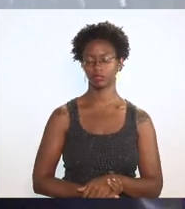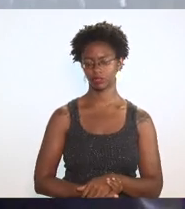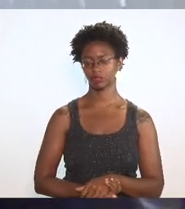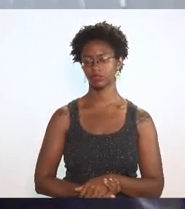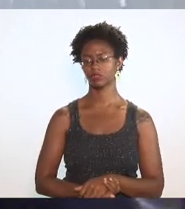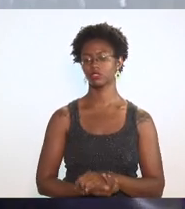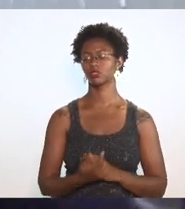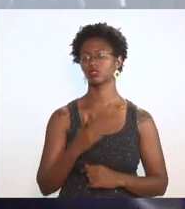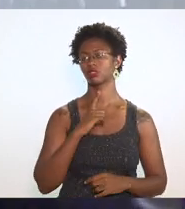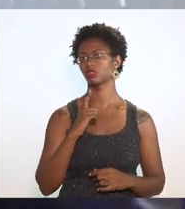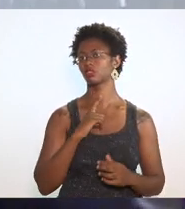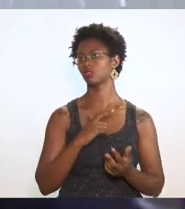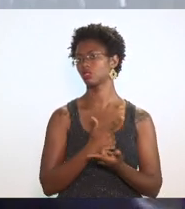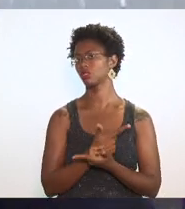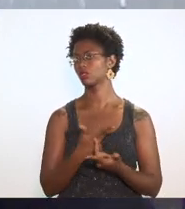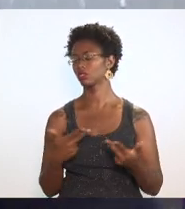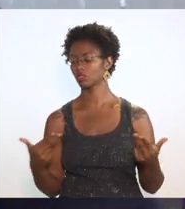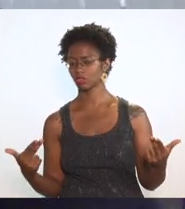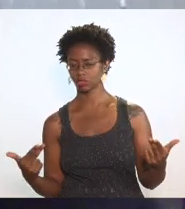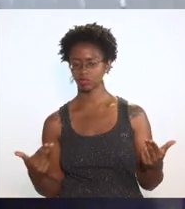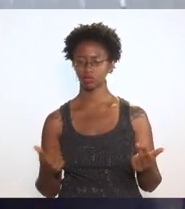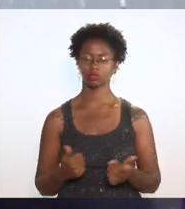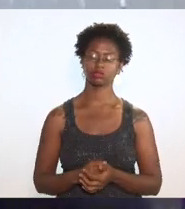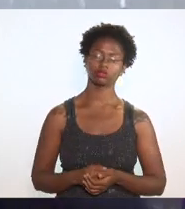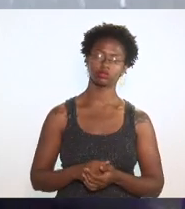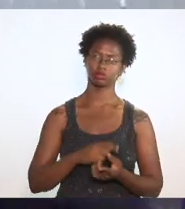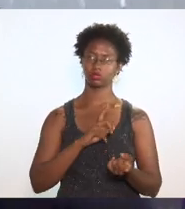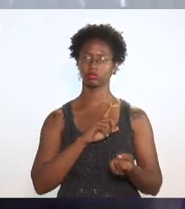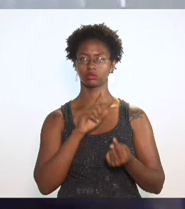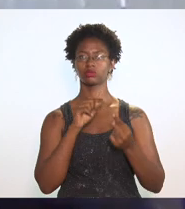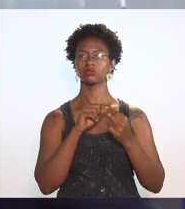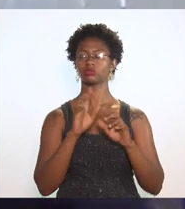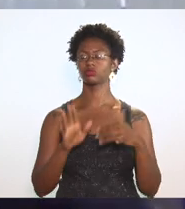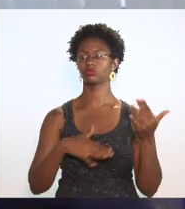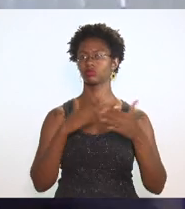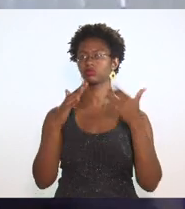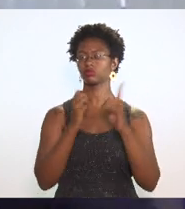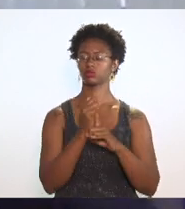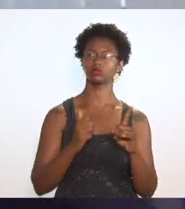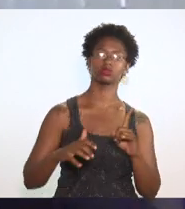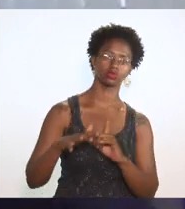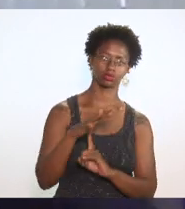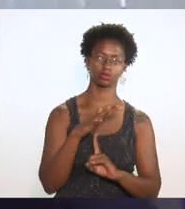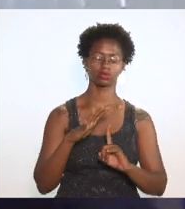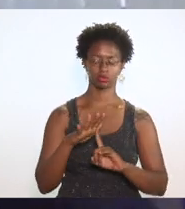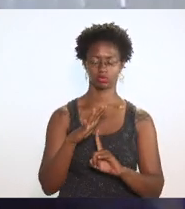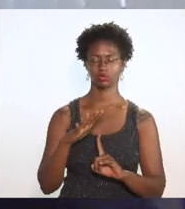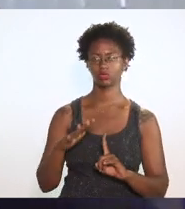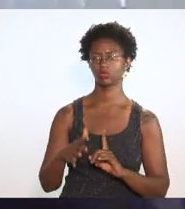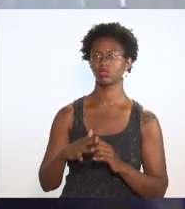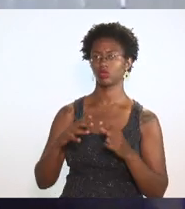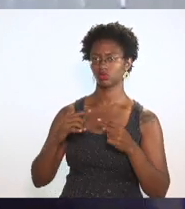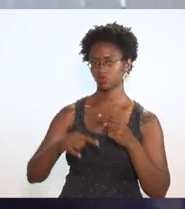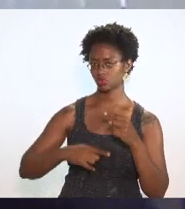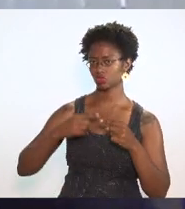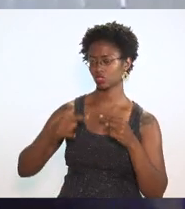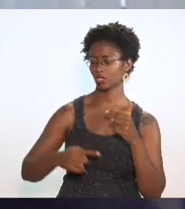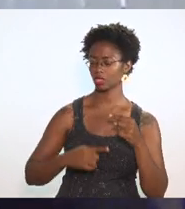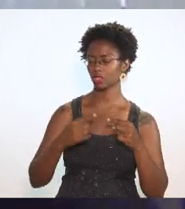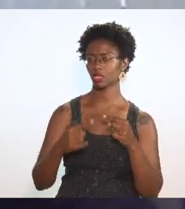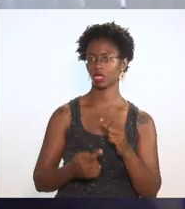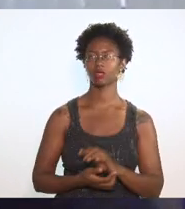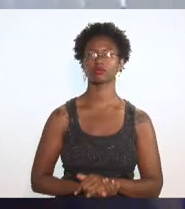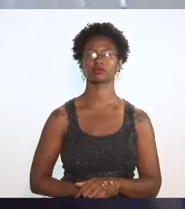elementos de objetivo objetivo de desenvolvimento social sustentável melhor dizendo aos ODS